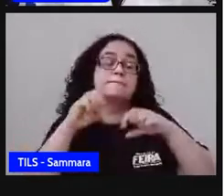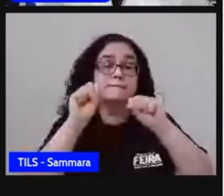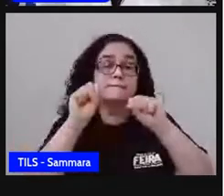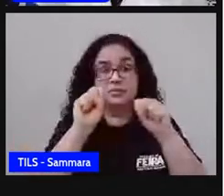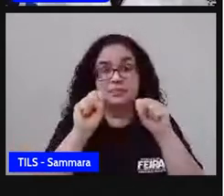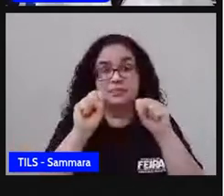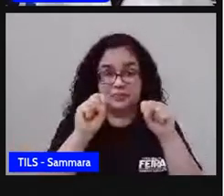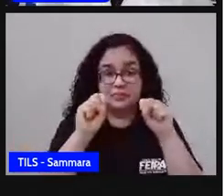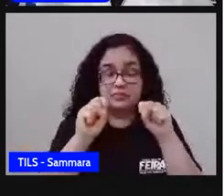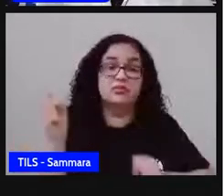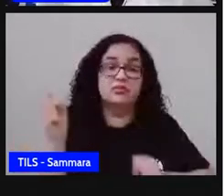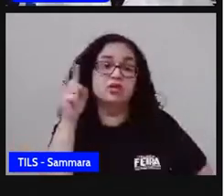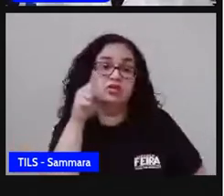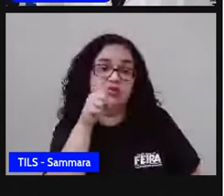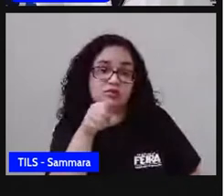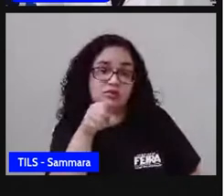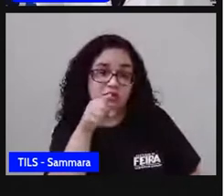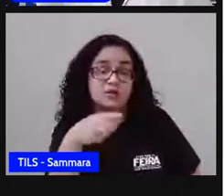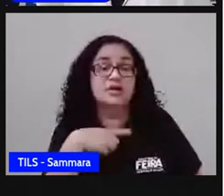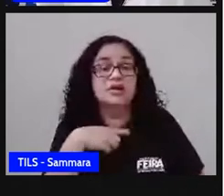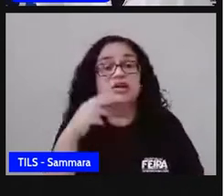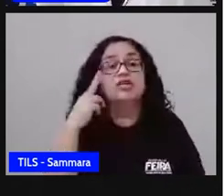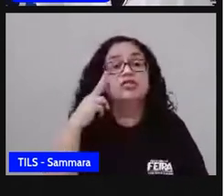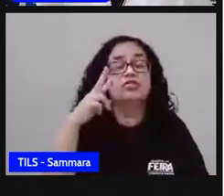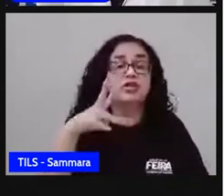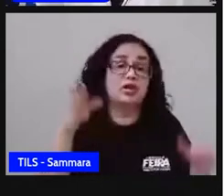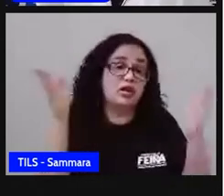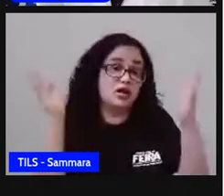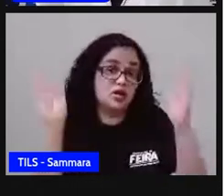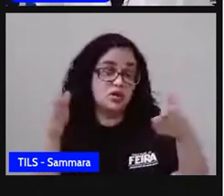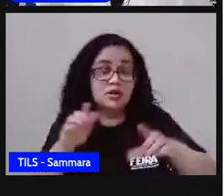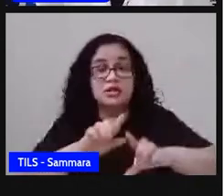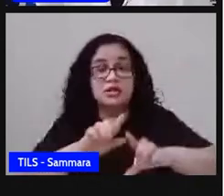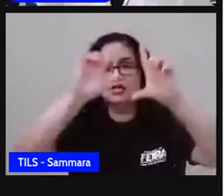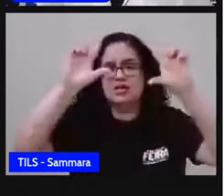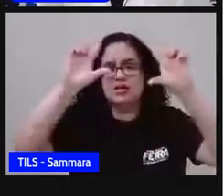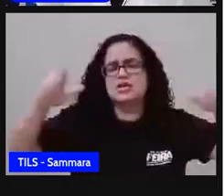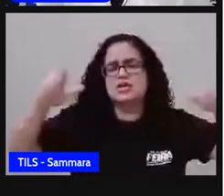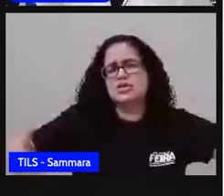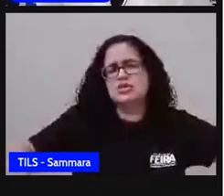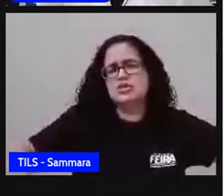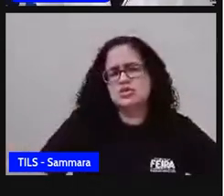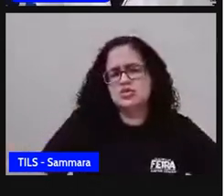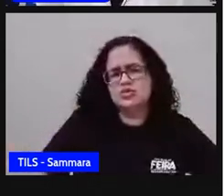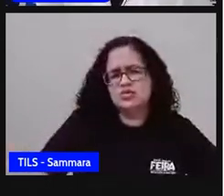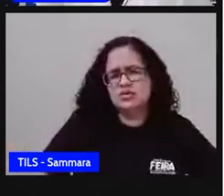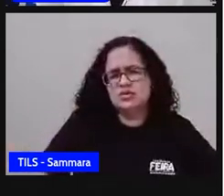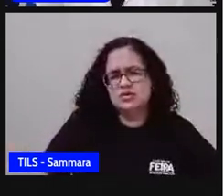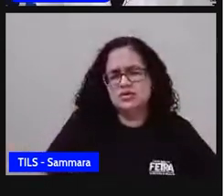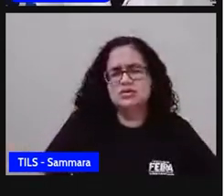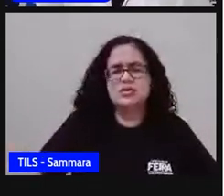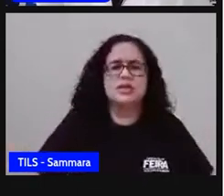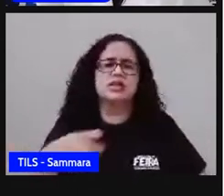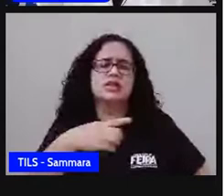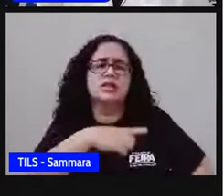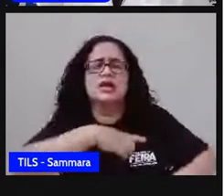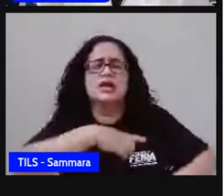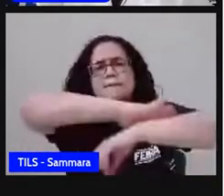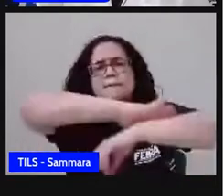que você, que está me vendo aí agora na tela, tenha sofrido alguma atitude